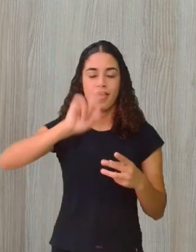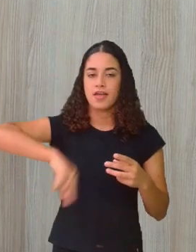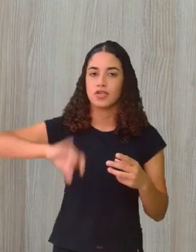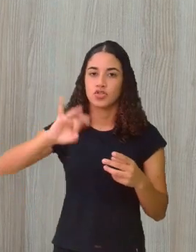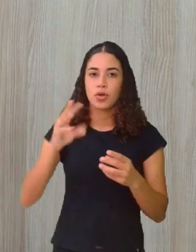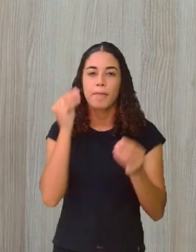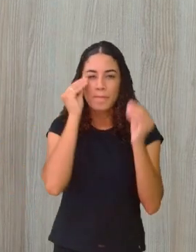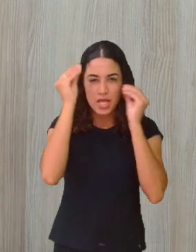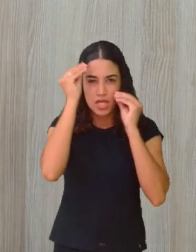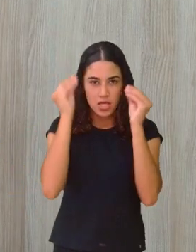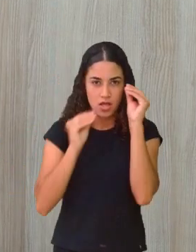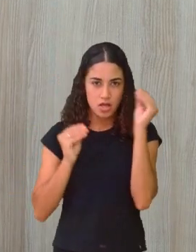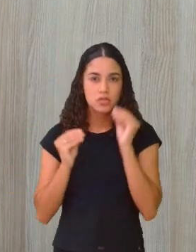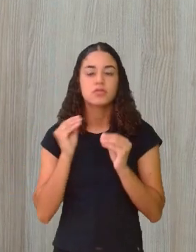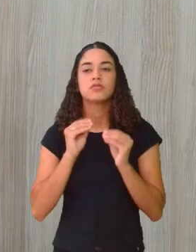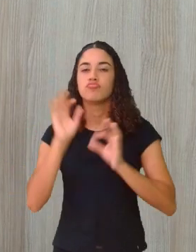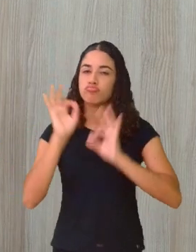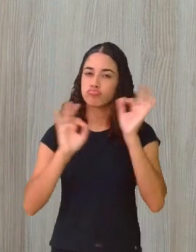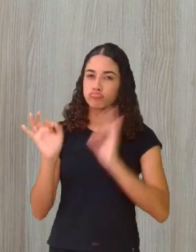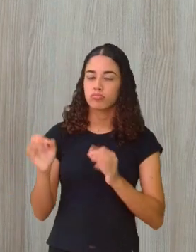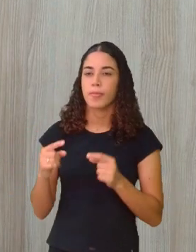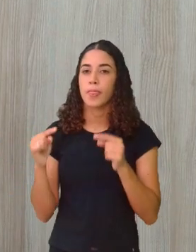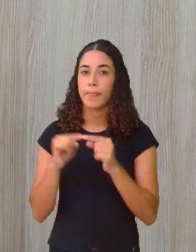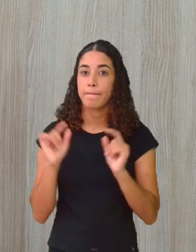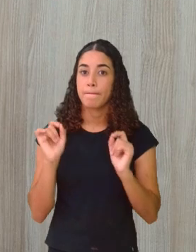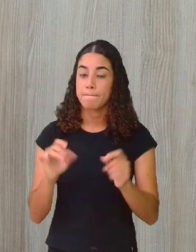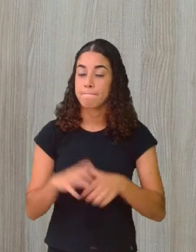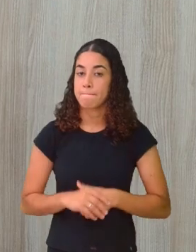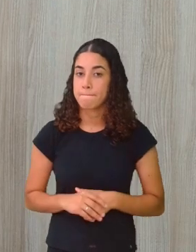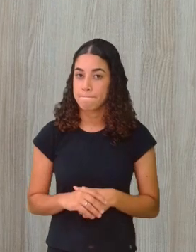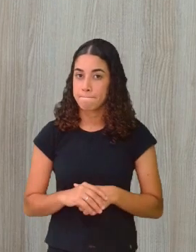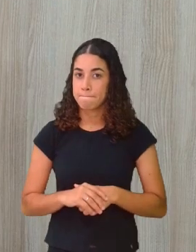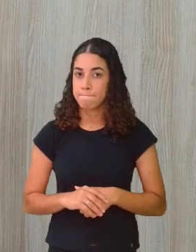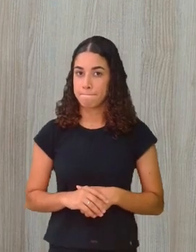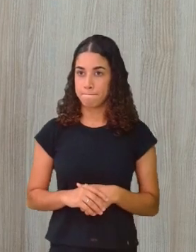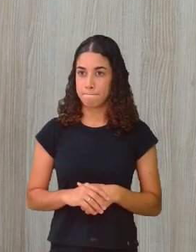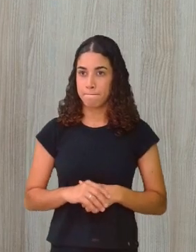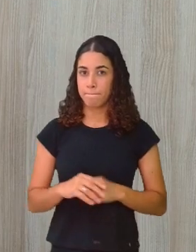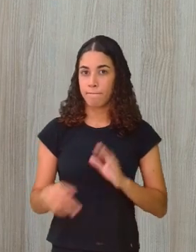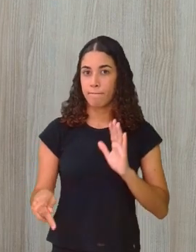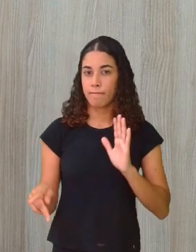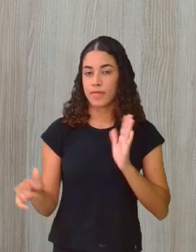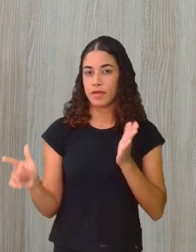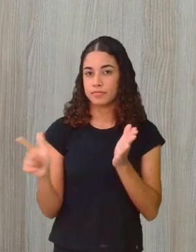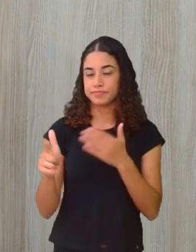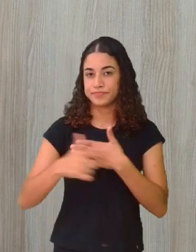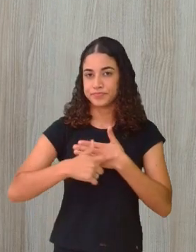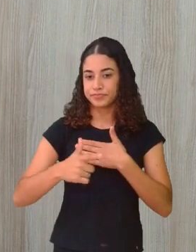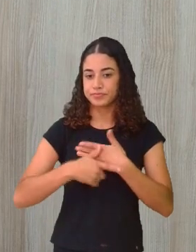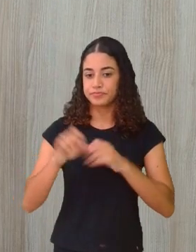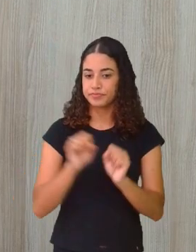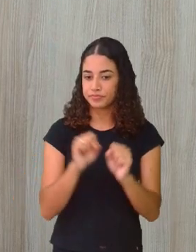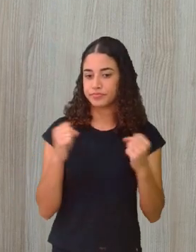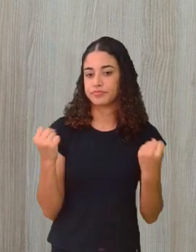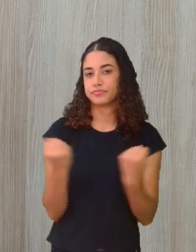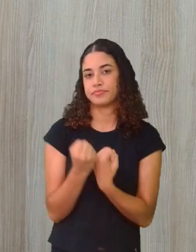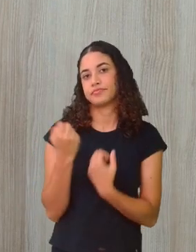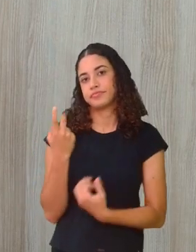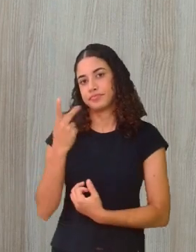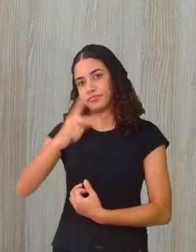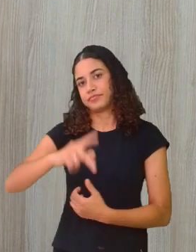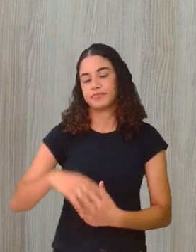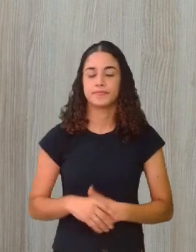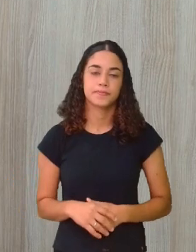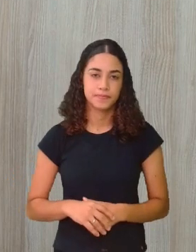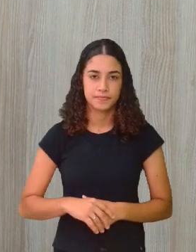maquiagem que remete à questão do papel social deles ali, né? Isso. O papel social